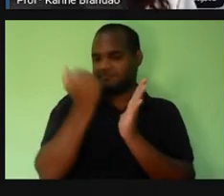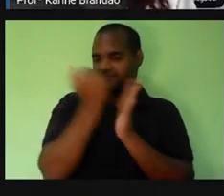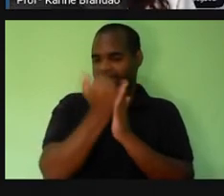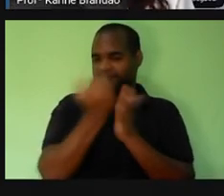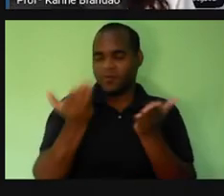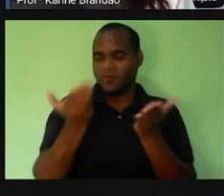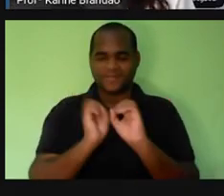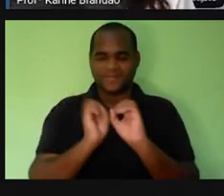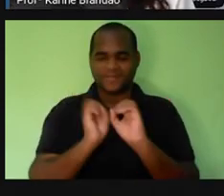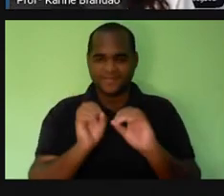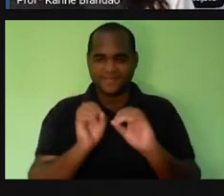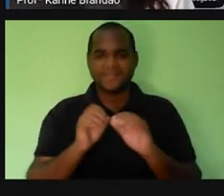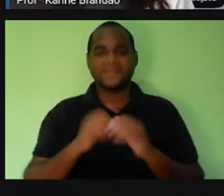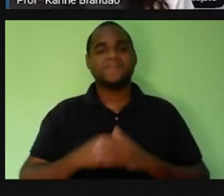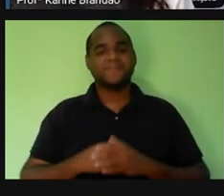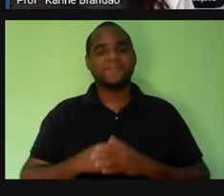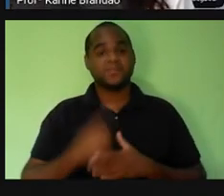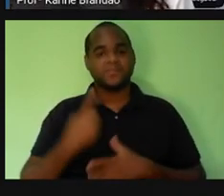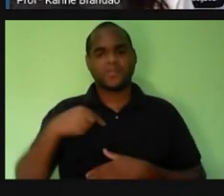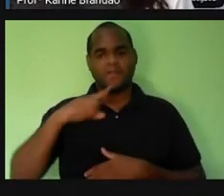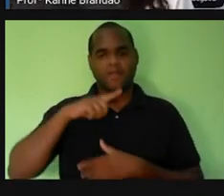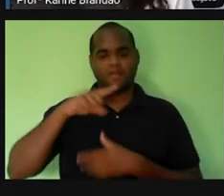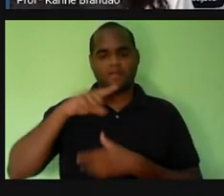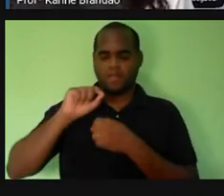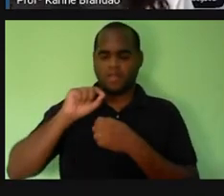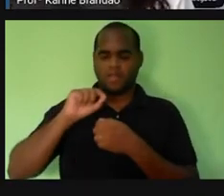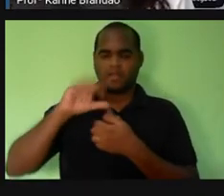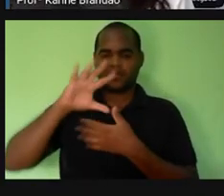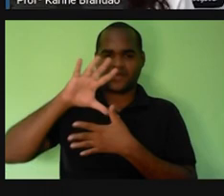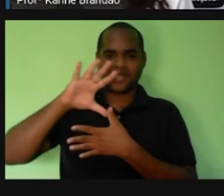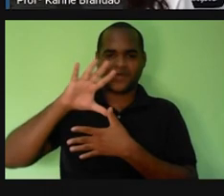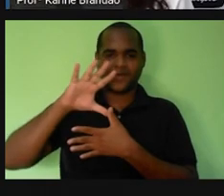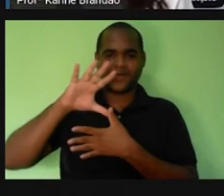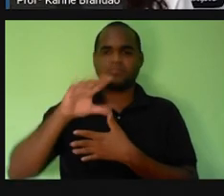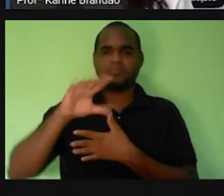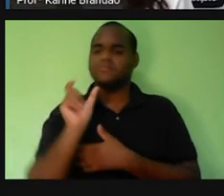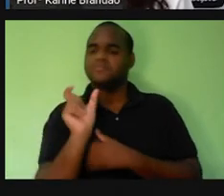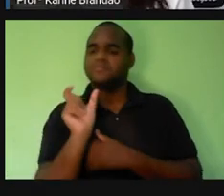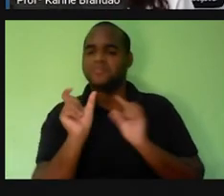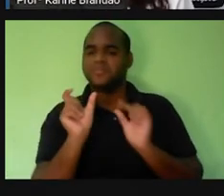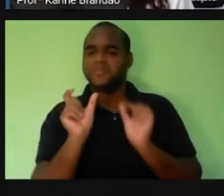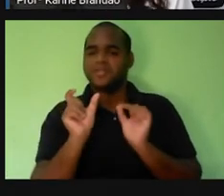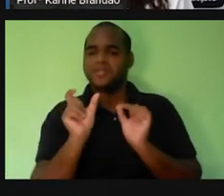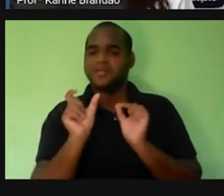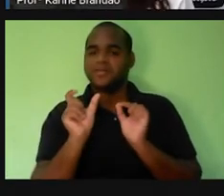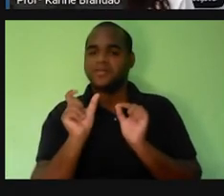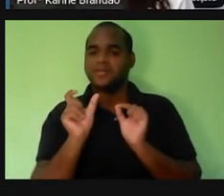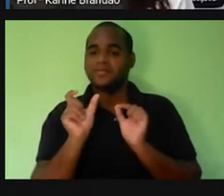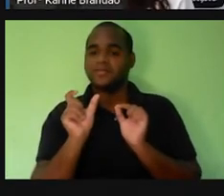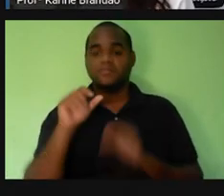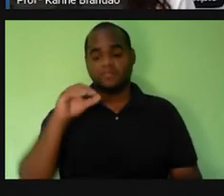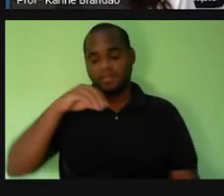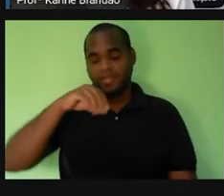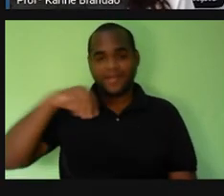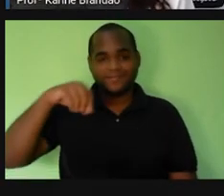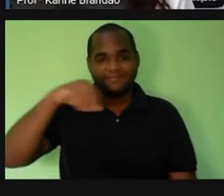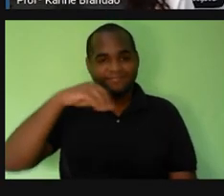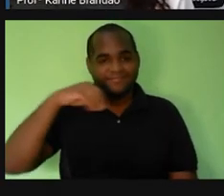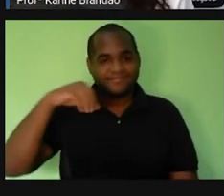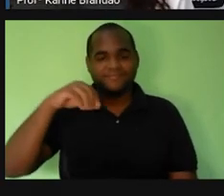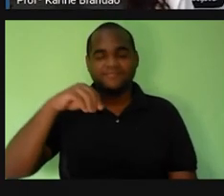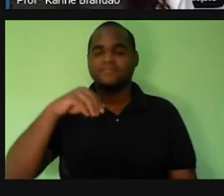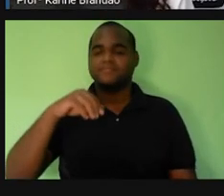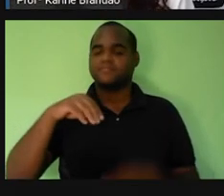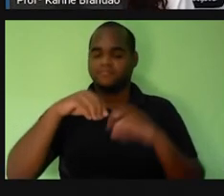tá? Quando a gente fala assim, território, lembra qual palavra? Território vem de quê? Vem de terra, não é? Vem de uma